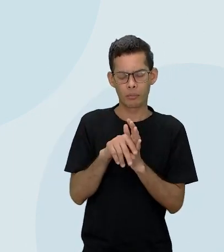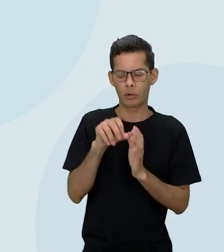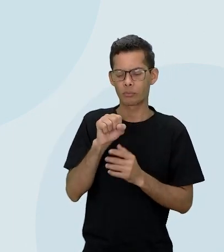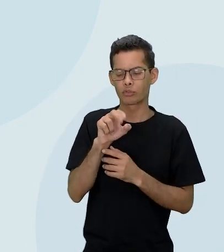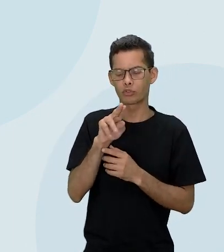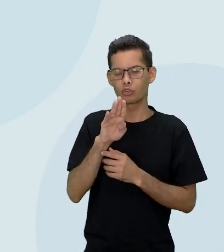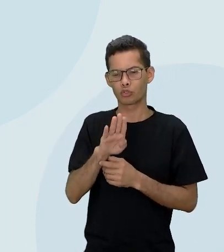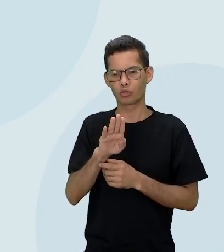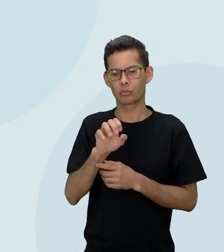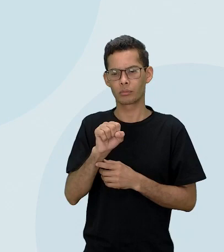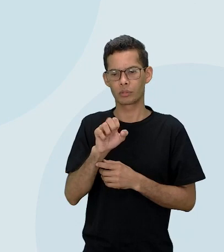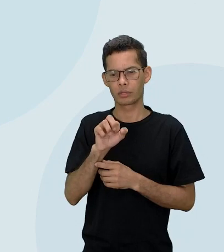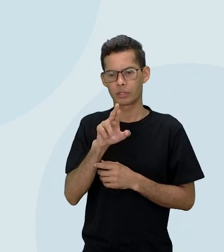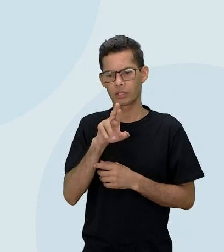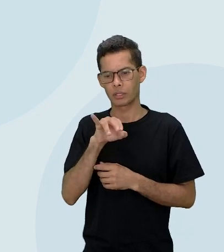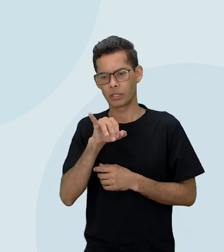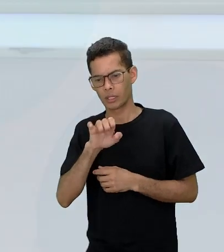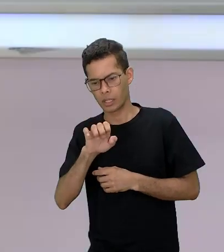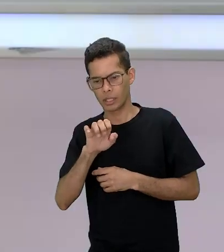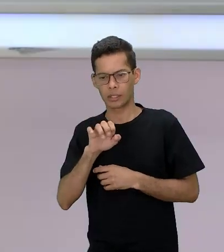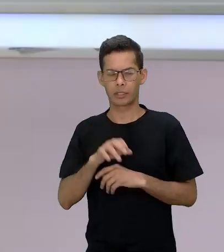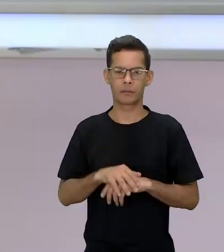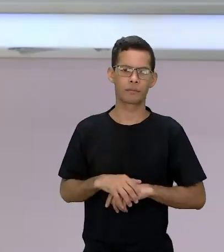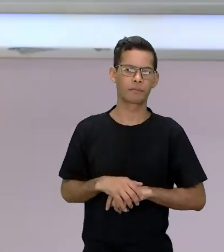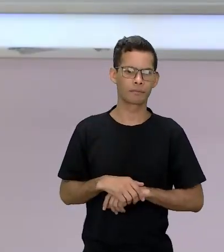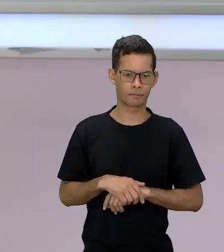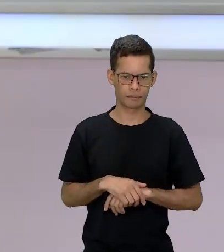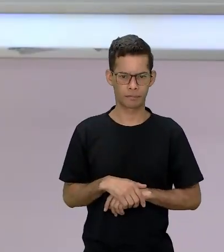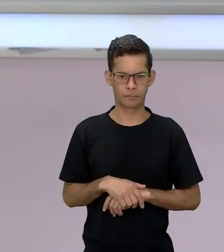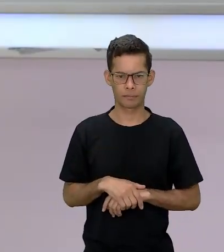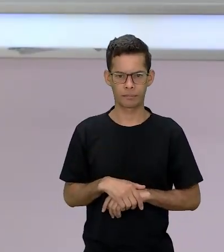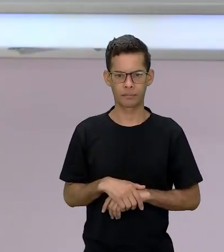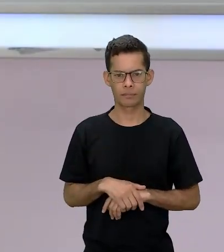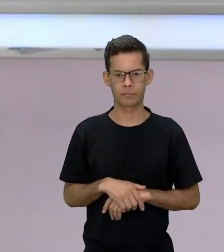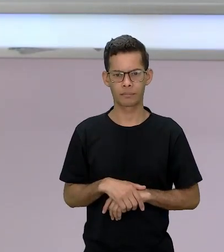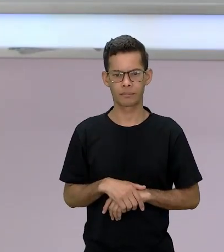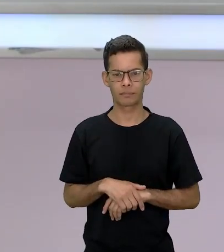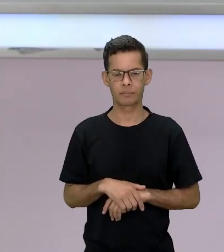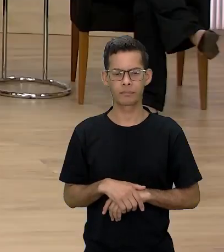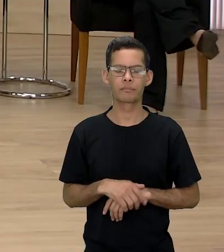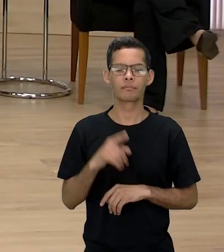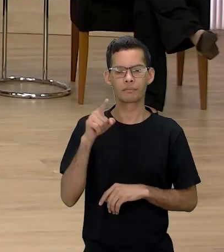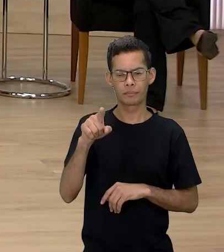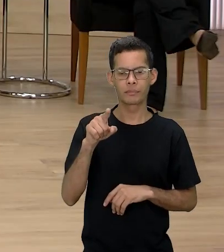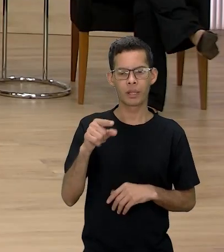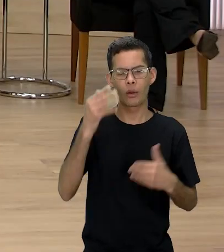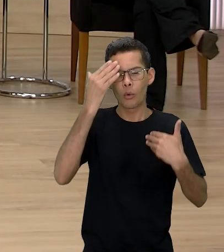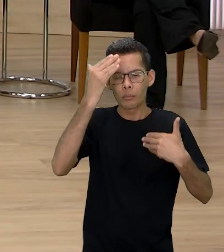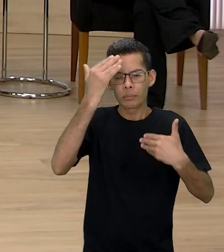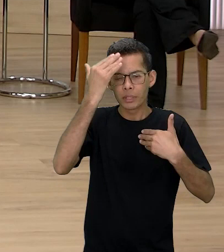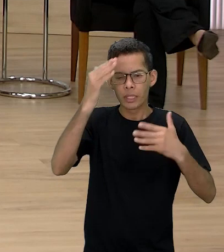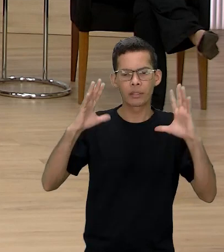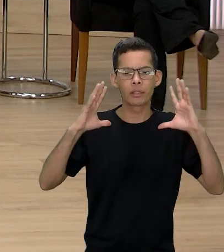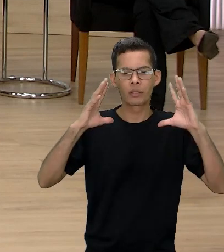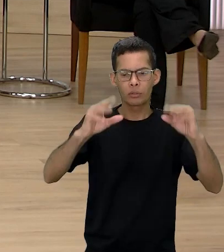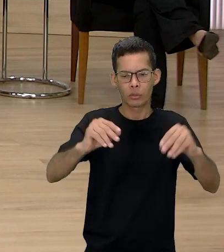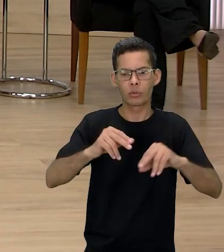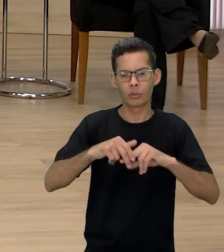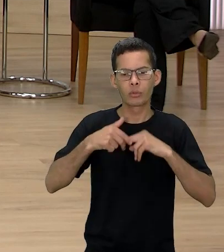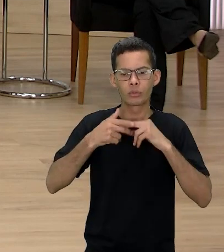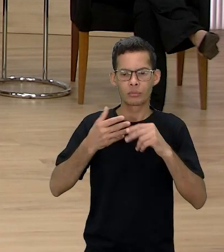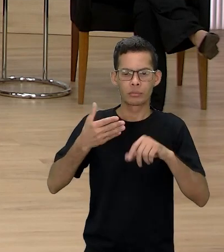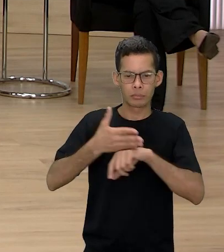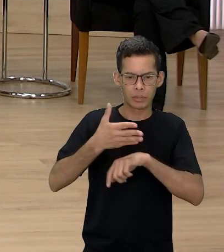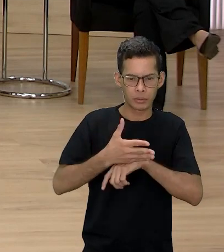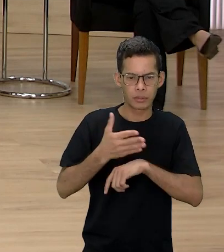tá para vocês terem acesso você quer falar então muito grato a todos pela participação votem na